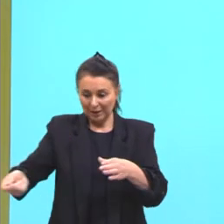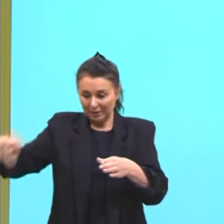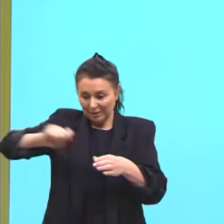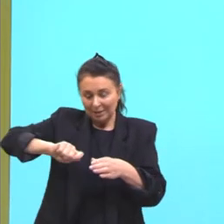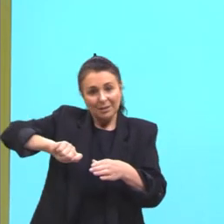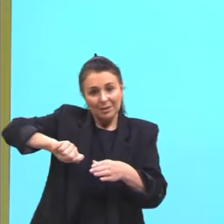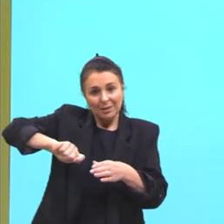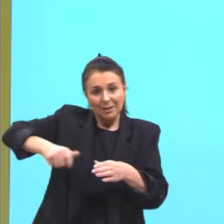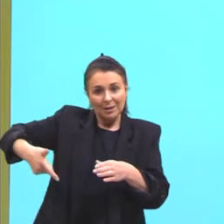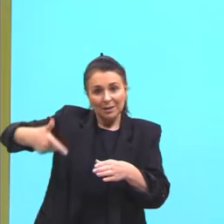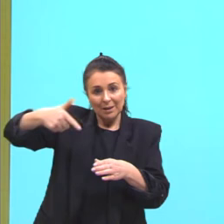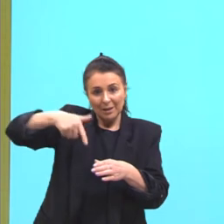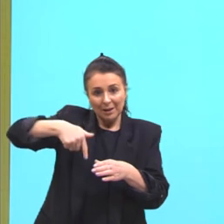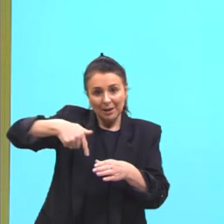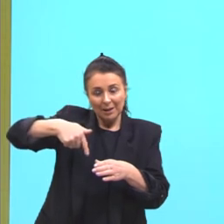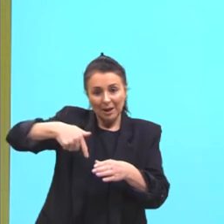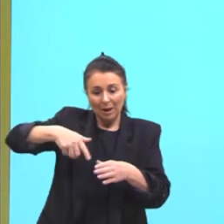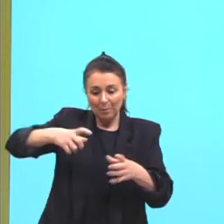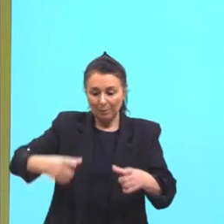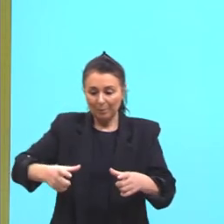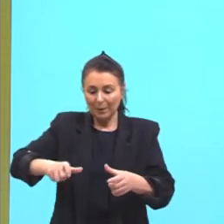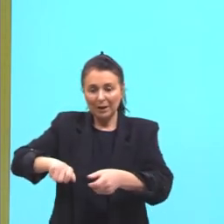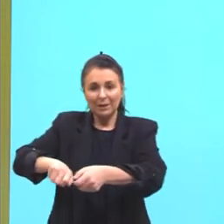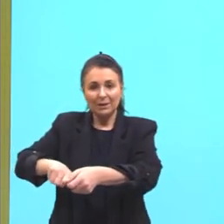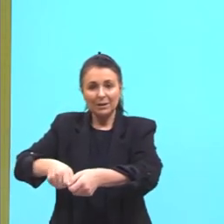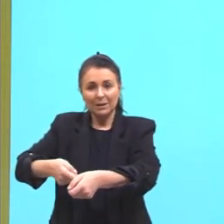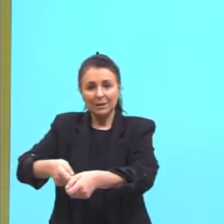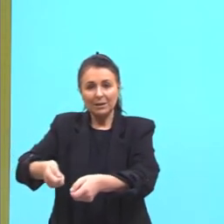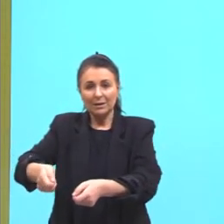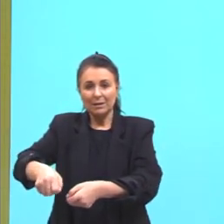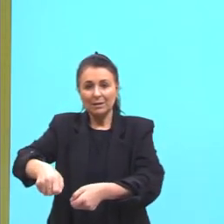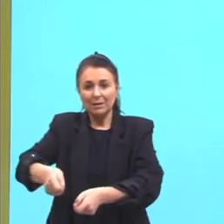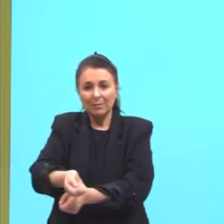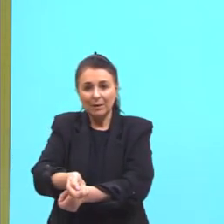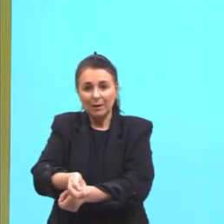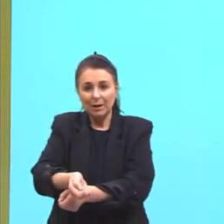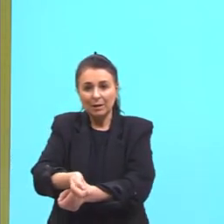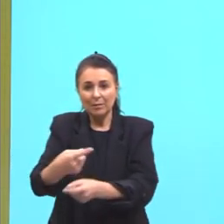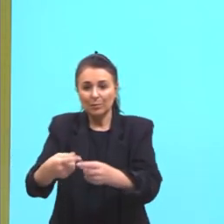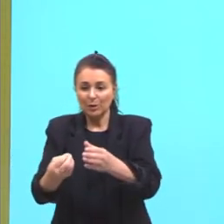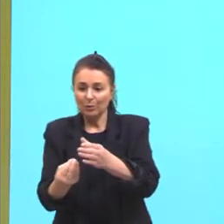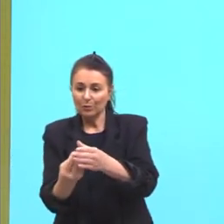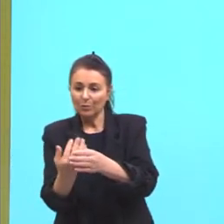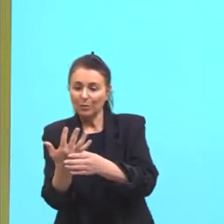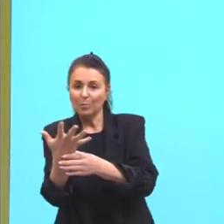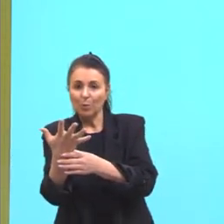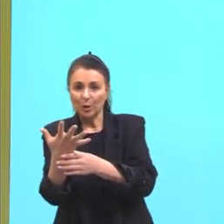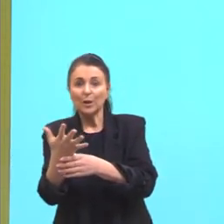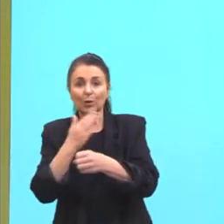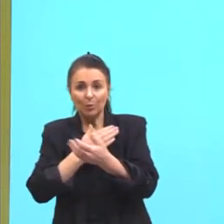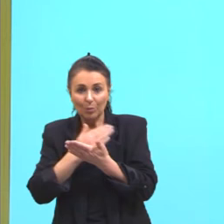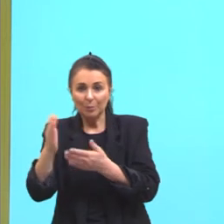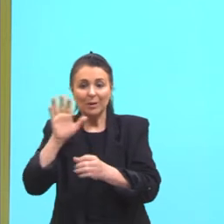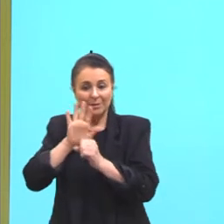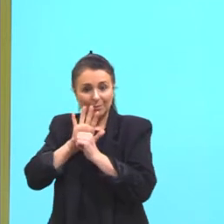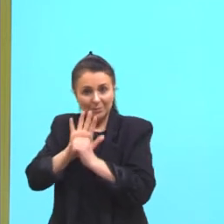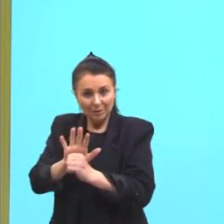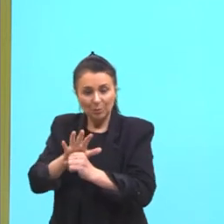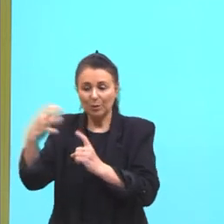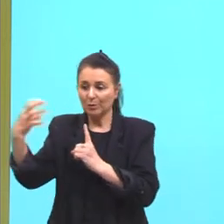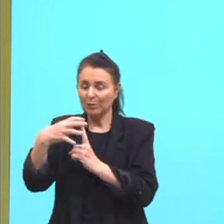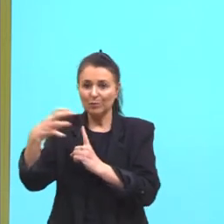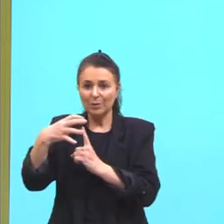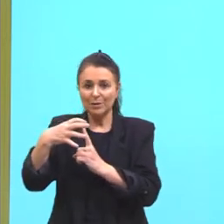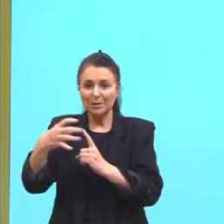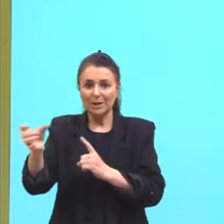panelas de pressão, não pode faltar. Porque vai ser o vapor que vai gerar a pressão e vai auxiliar ele naquele cozimento. E também